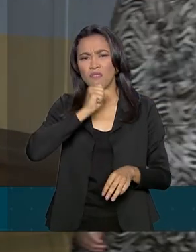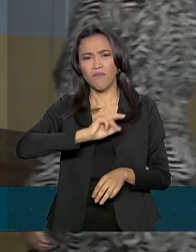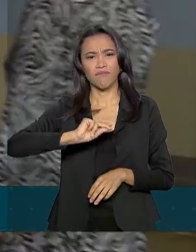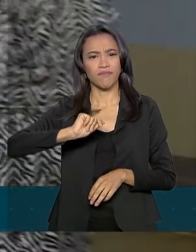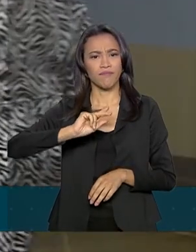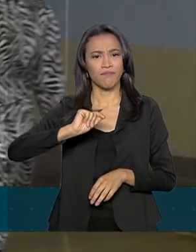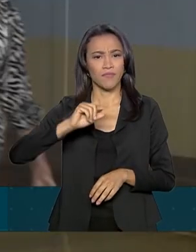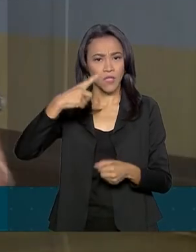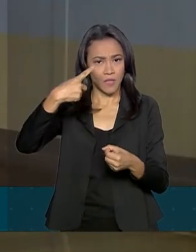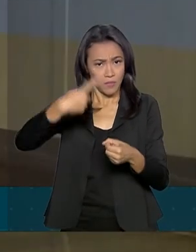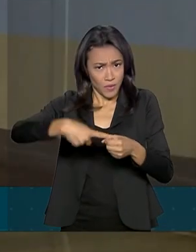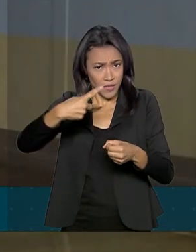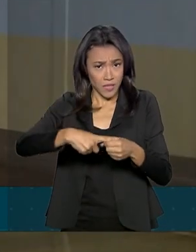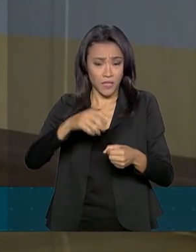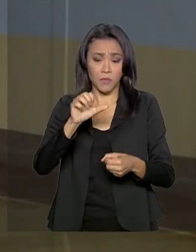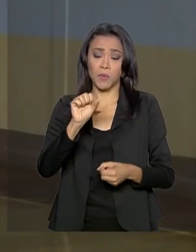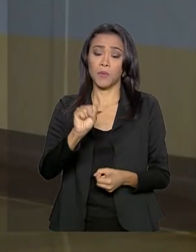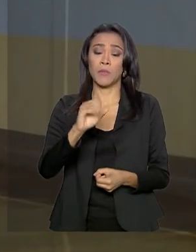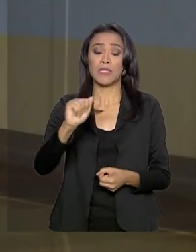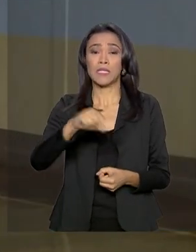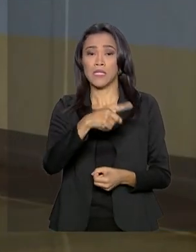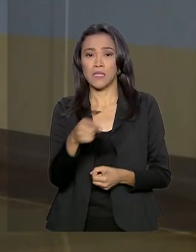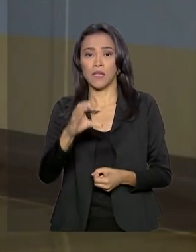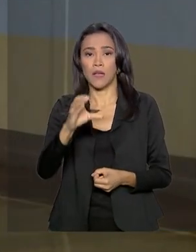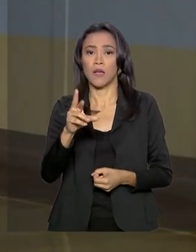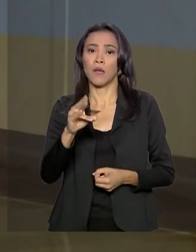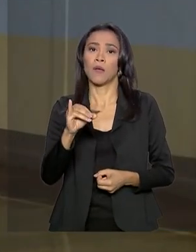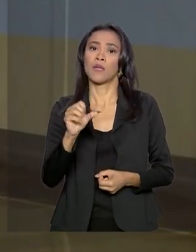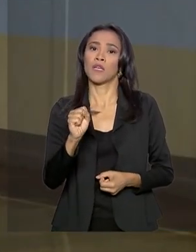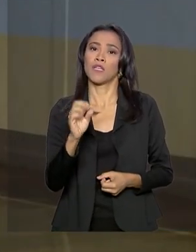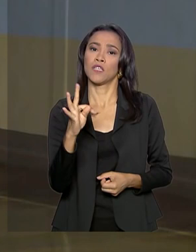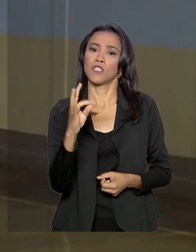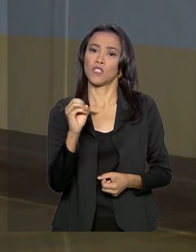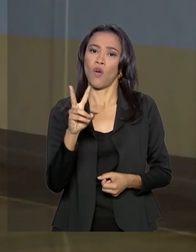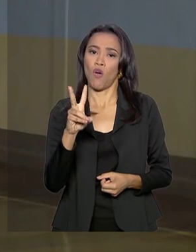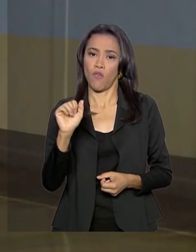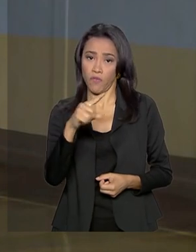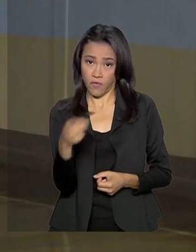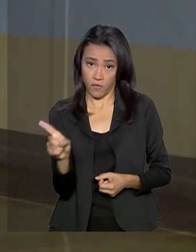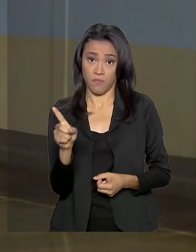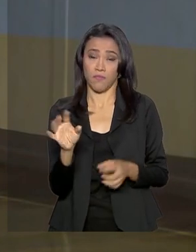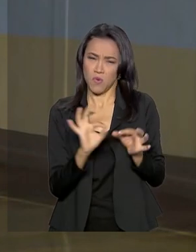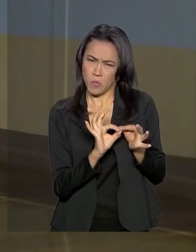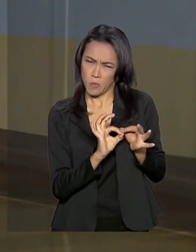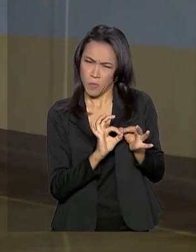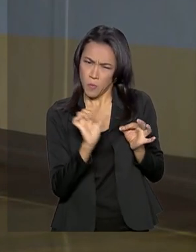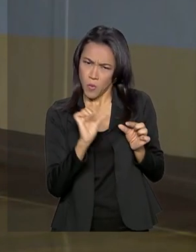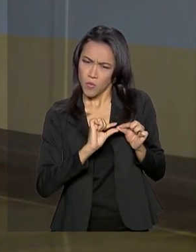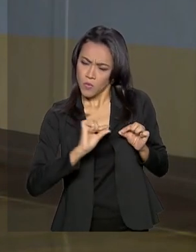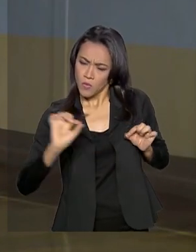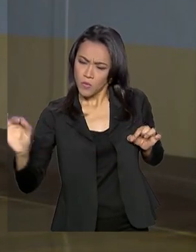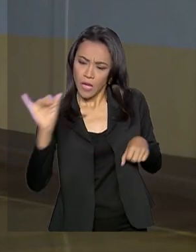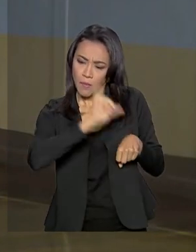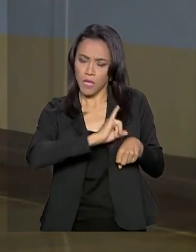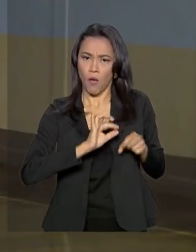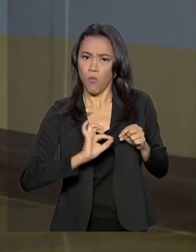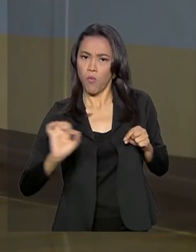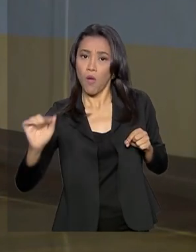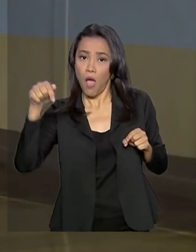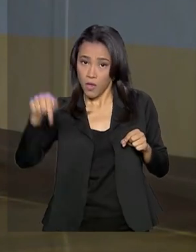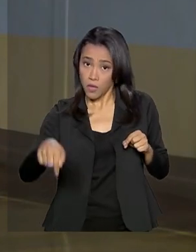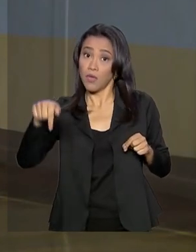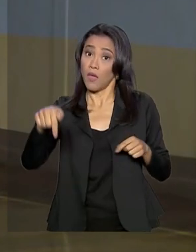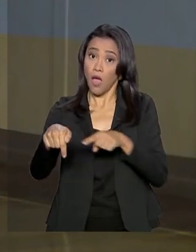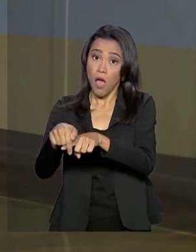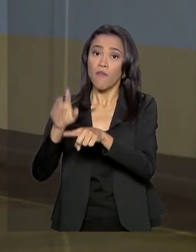de São Cristóvão, a cerca de 50 minutos de Aracaju. É aqui que começa, daqui a pouquinho, a agenda do vice-presidente Hamilton Mourão.